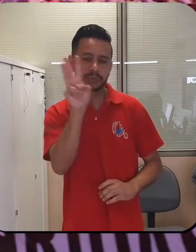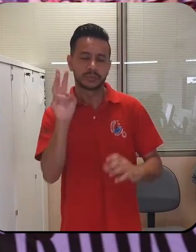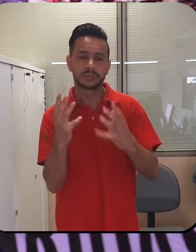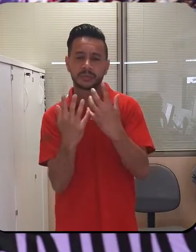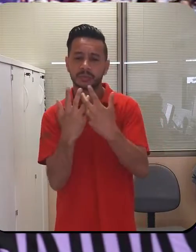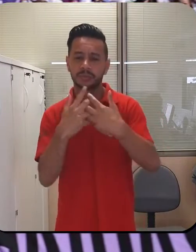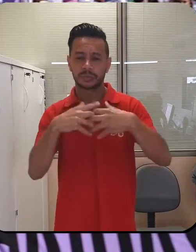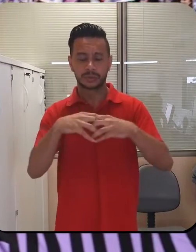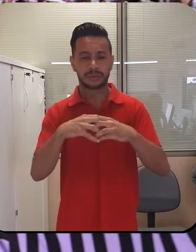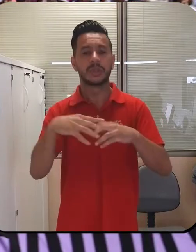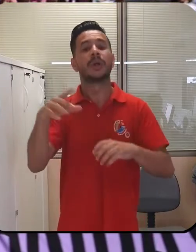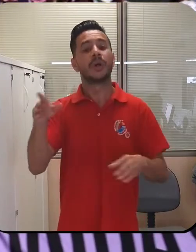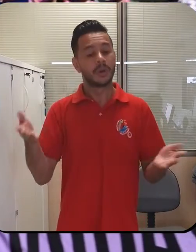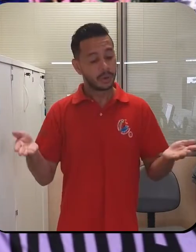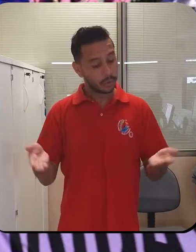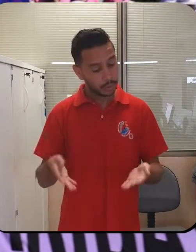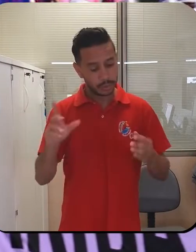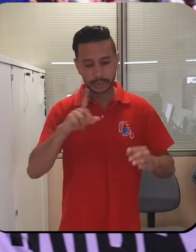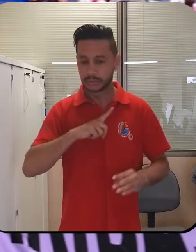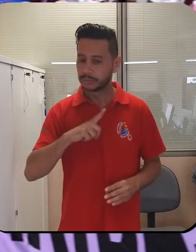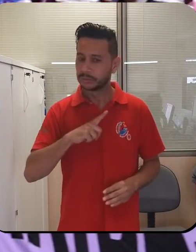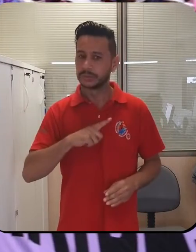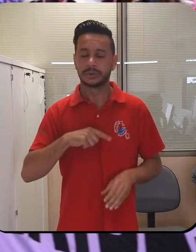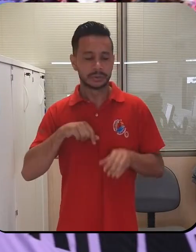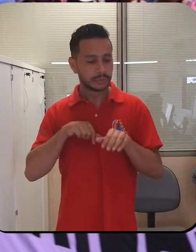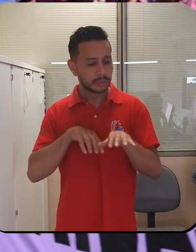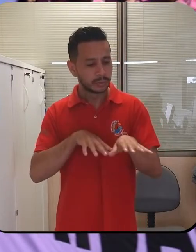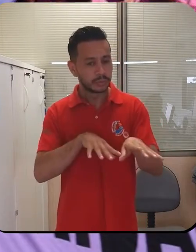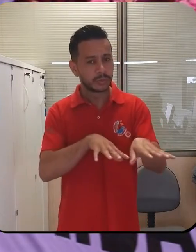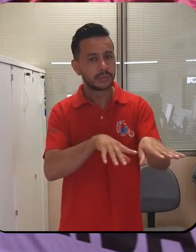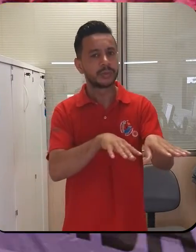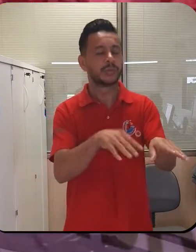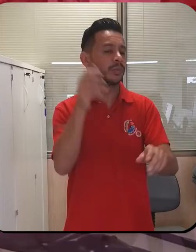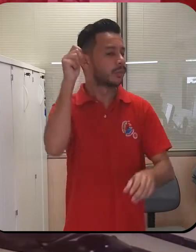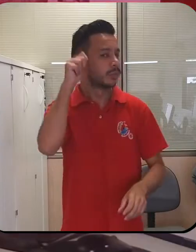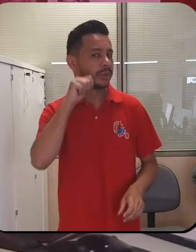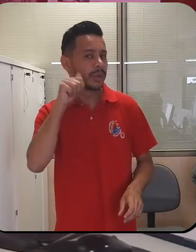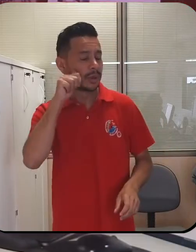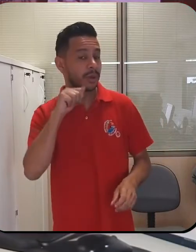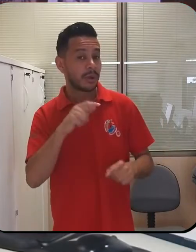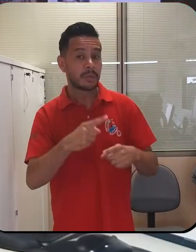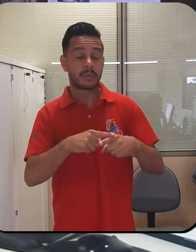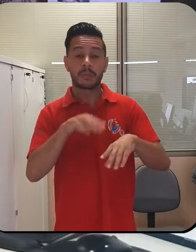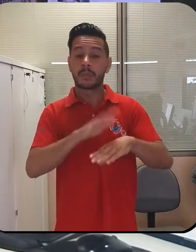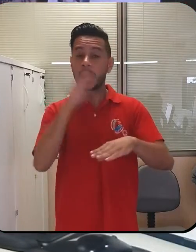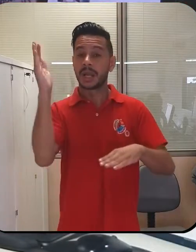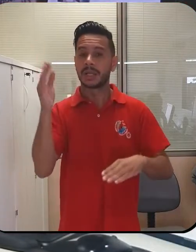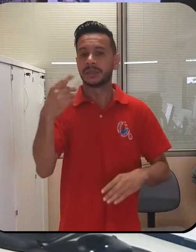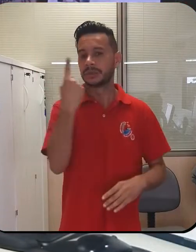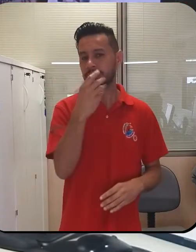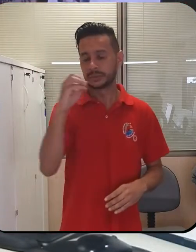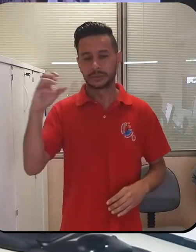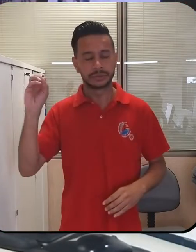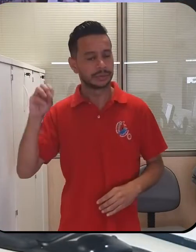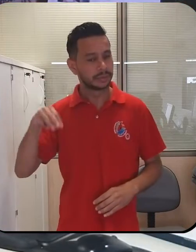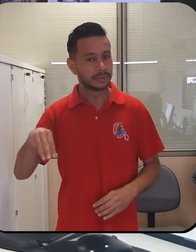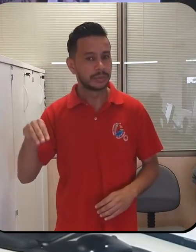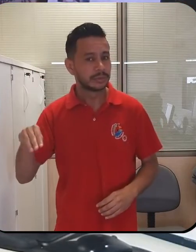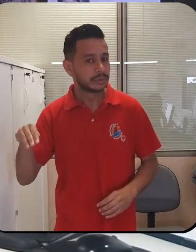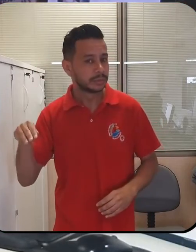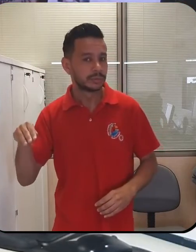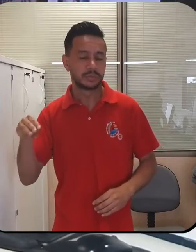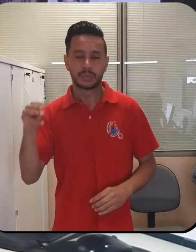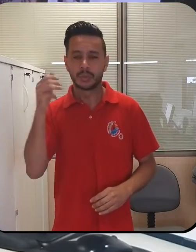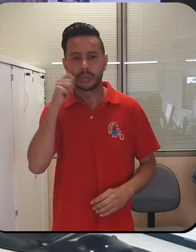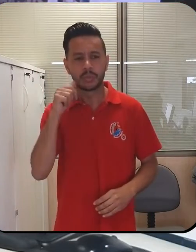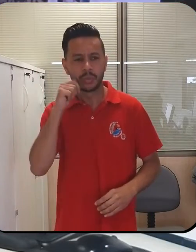Agora vamos falar da Marcha das Margaridas. Mais de 100 mil trabalhadoras do campo, da floresta e das águas devem ocupar Brasília